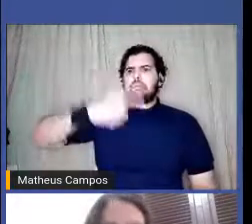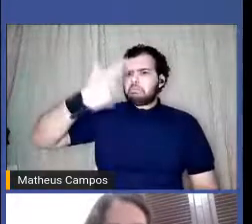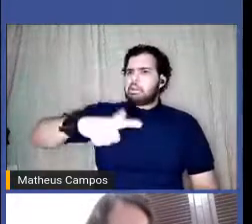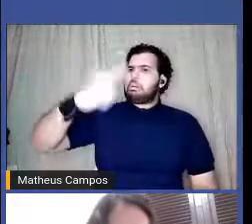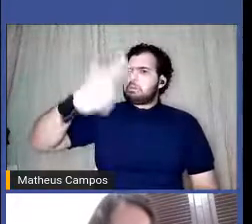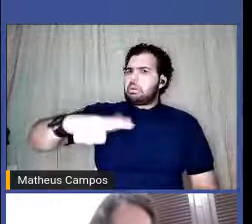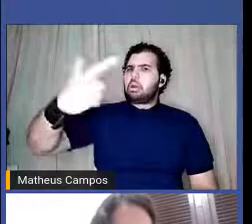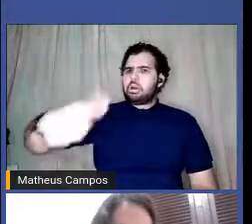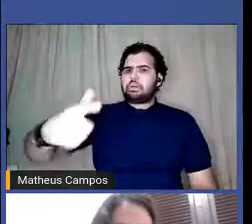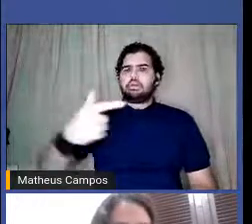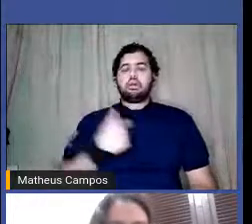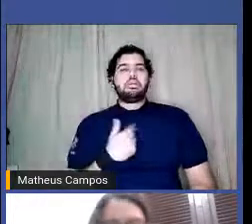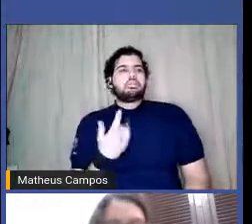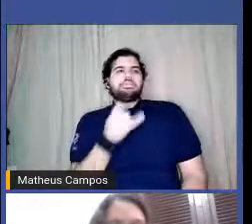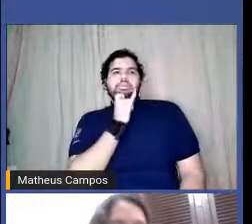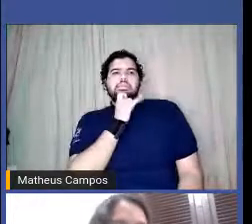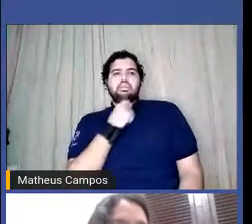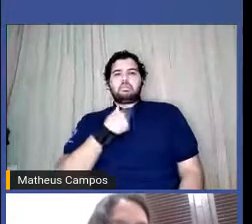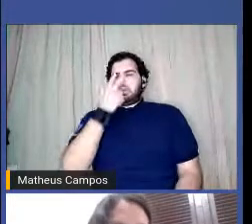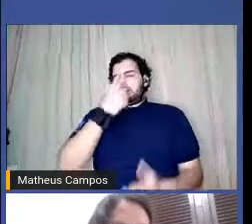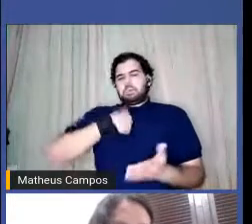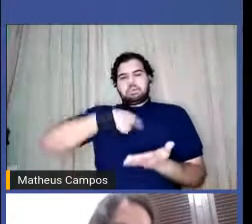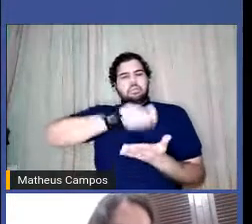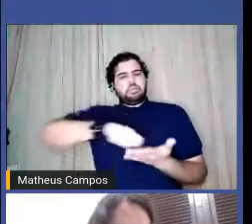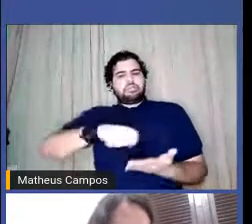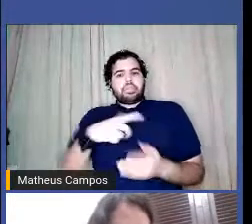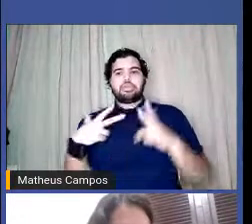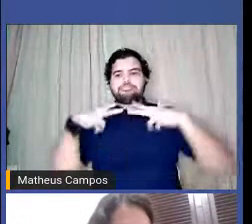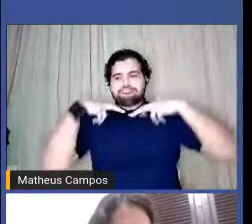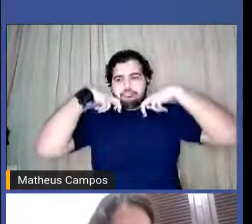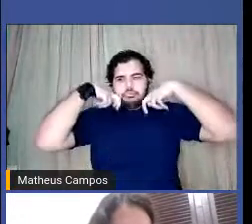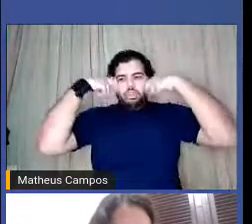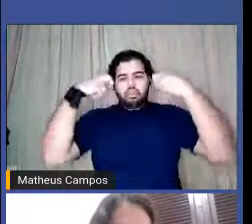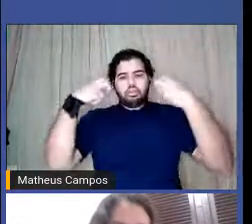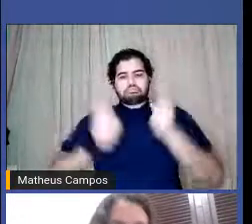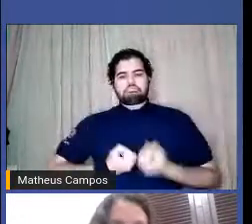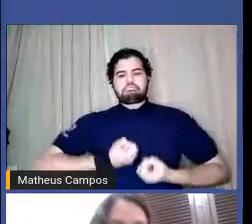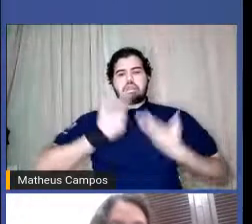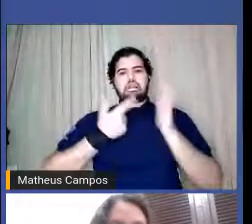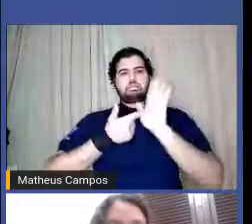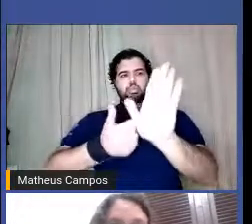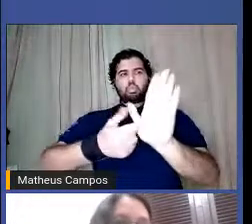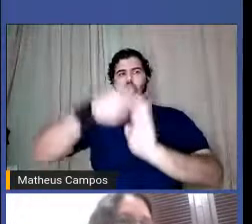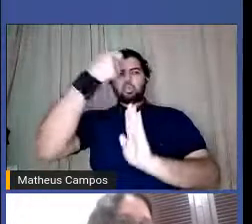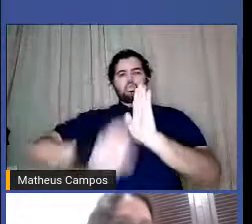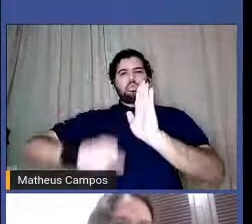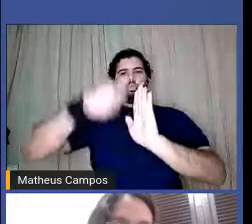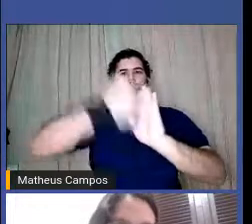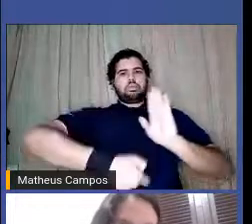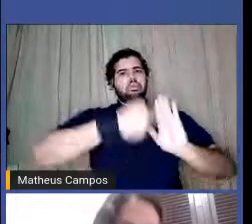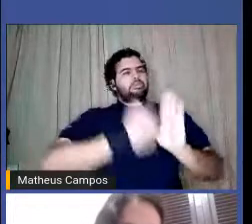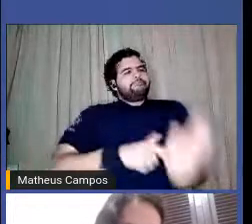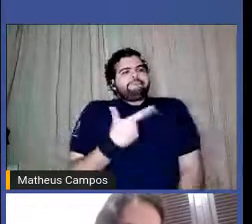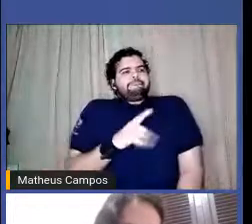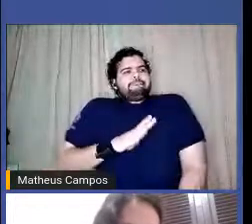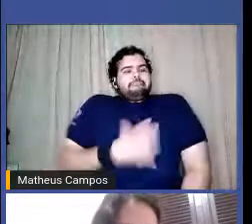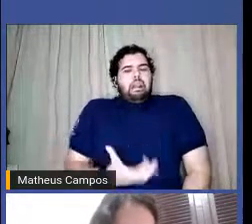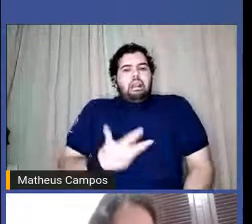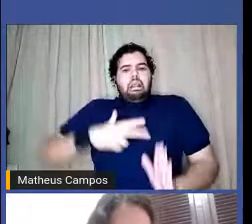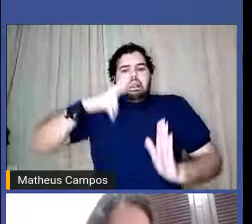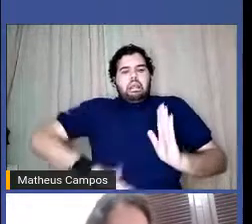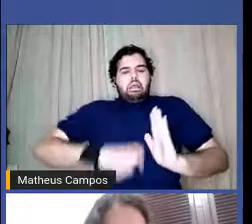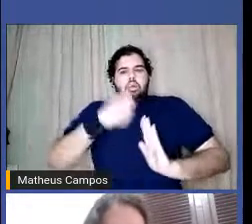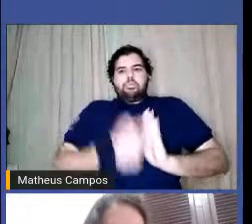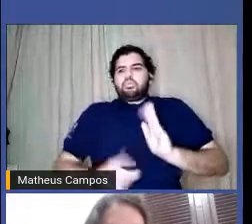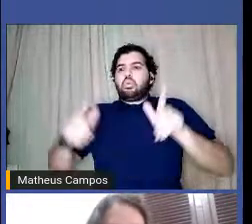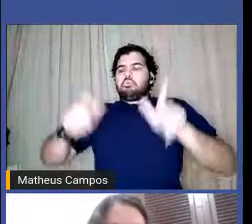pra mim eu não escrevo, eu tenho vergonha de mostrar meus textos, eu não tenho coragem de ler o meu texto no lugar